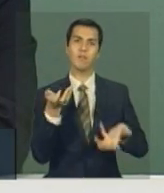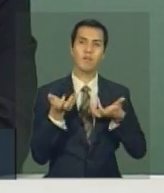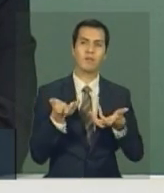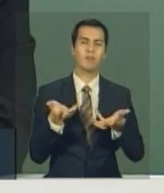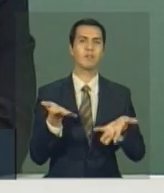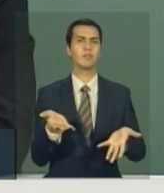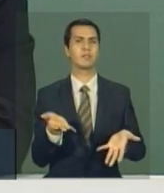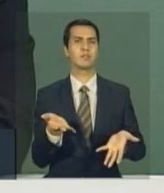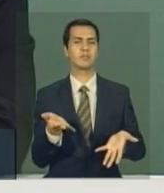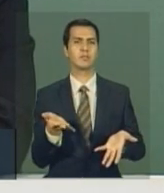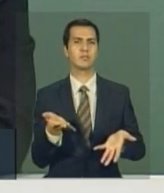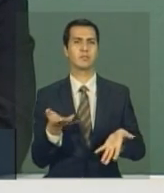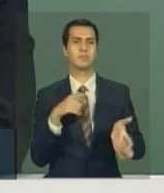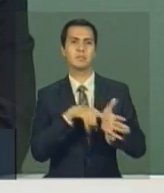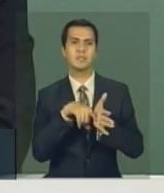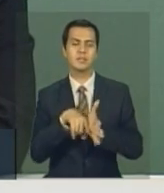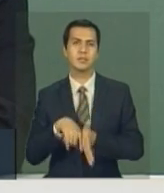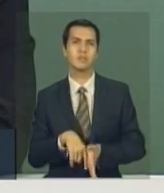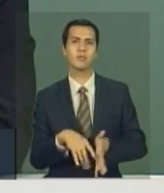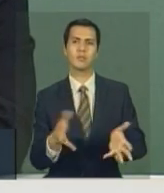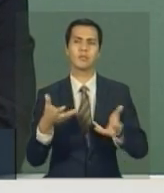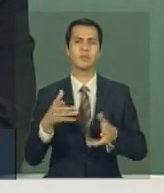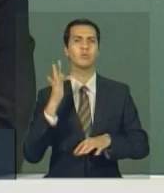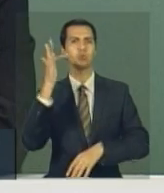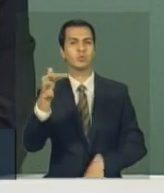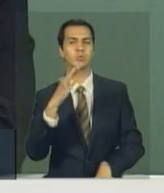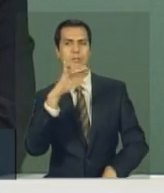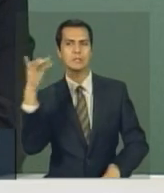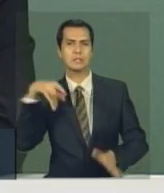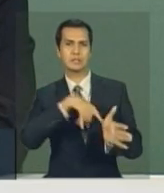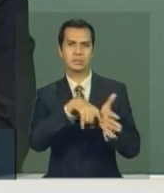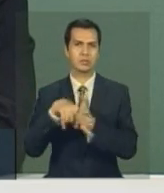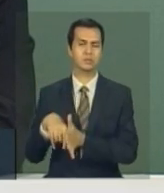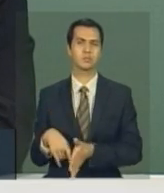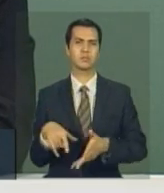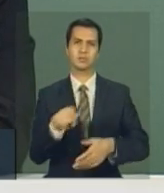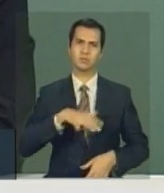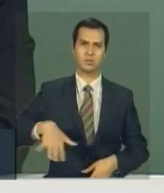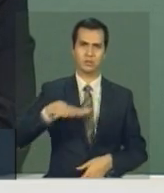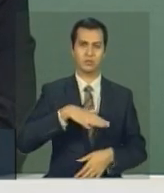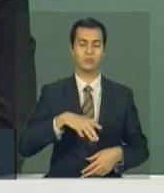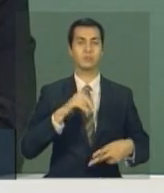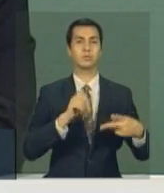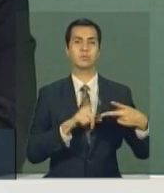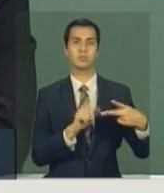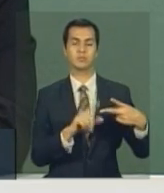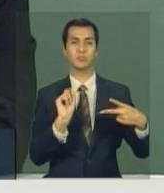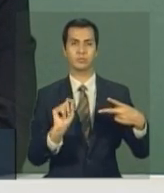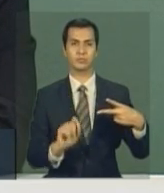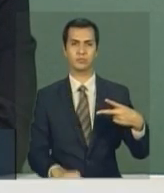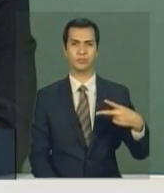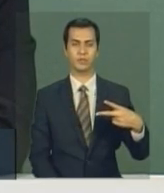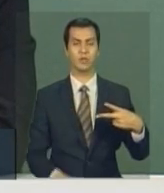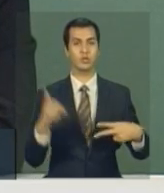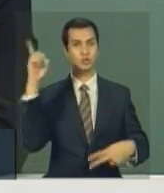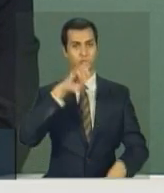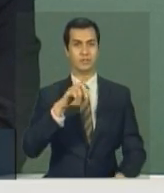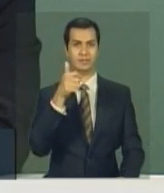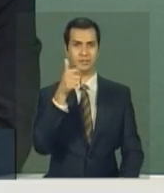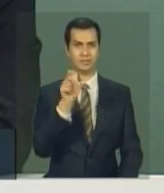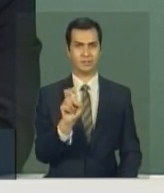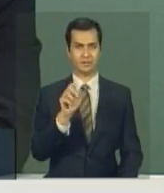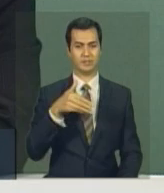querer ou serem pesquisadores, serem cientistas, serem profissionais dessas áreas. Dois, nós estamos, dia 15, agora,